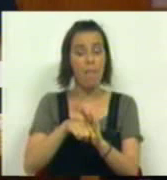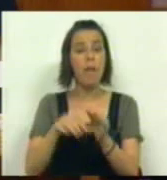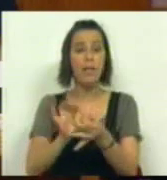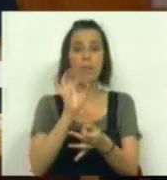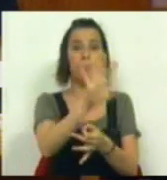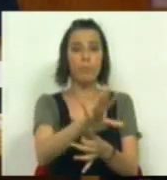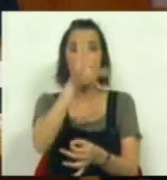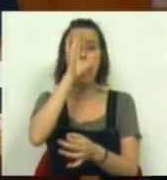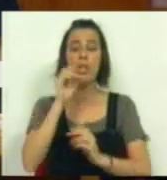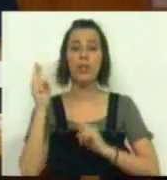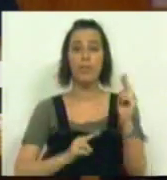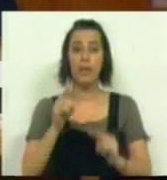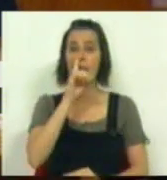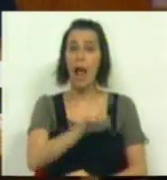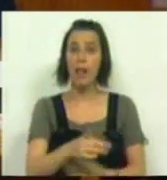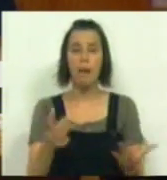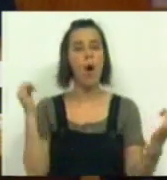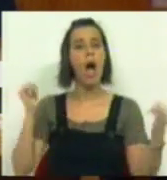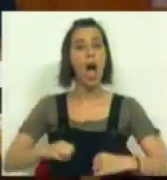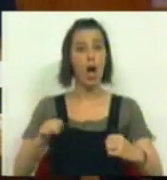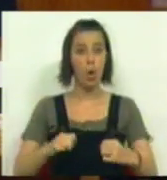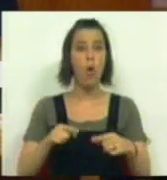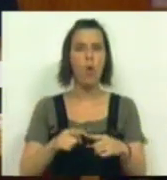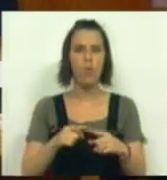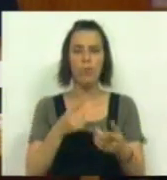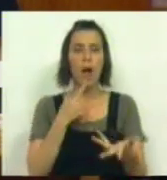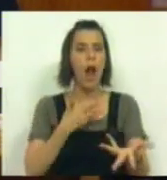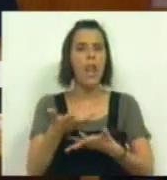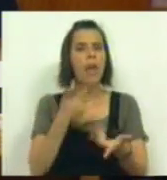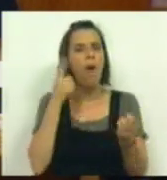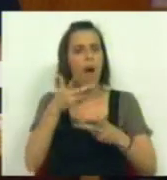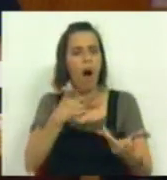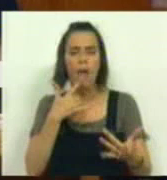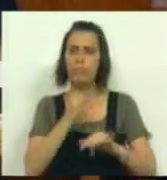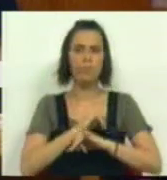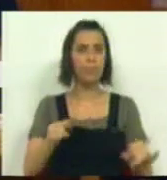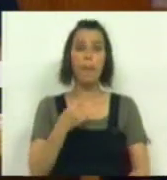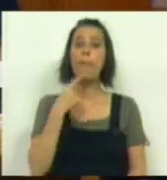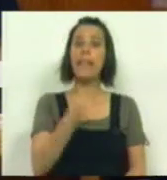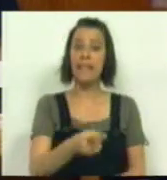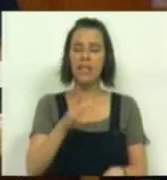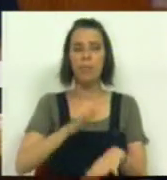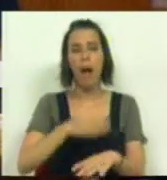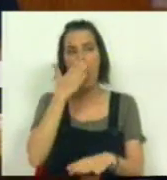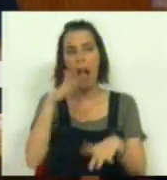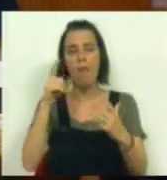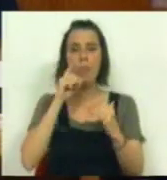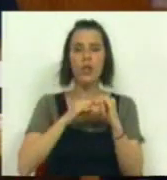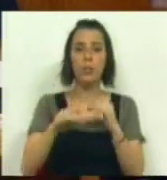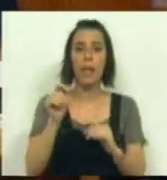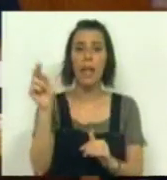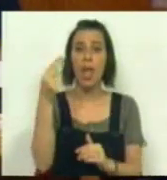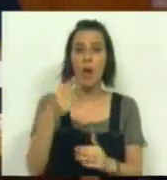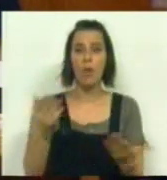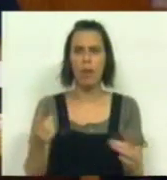deixada pelo Ministro das Finanças alemão. Um acordo que é inegociável, disse, em nome de uma suposta estabilidade do